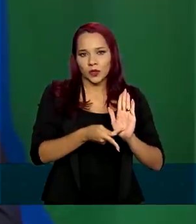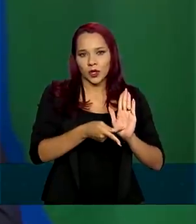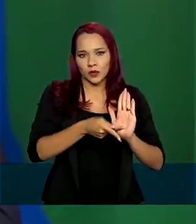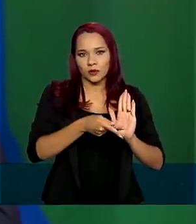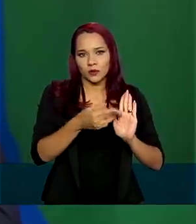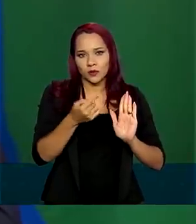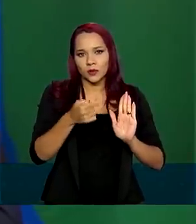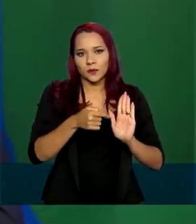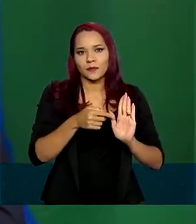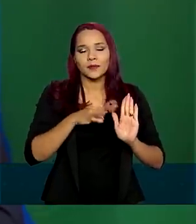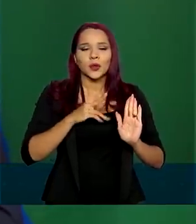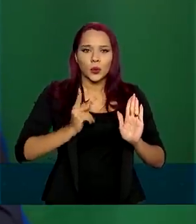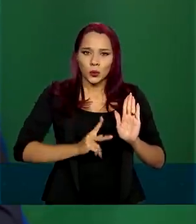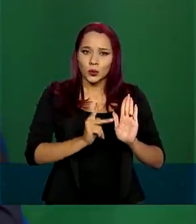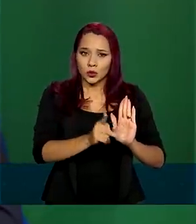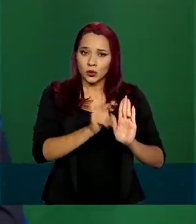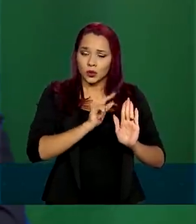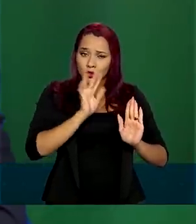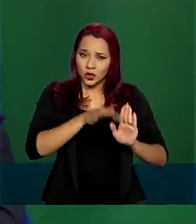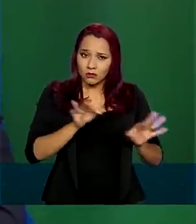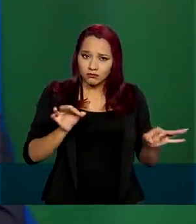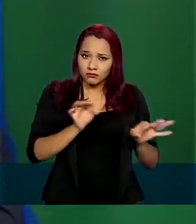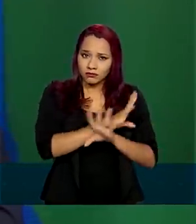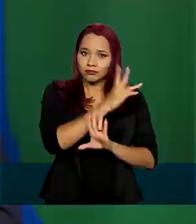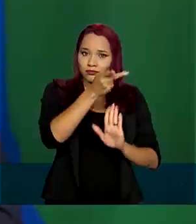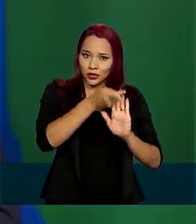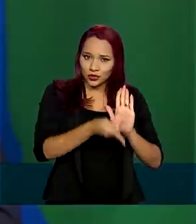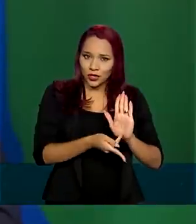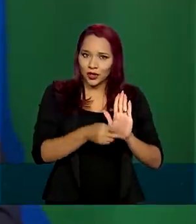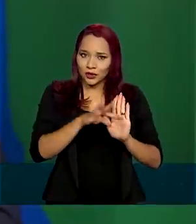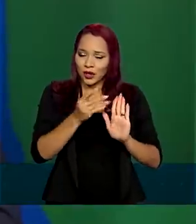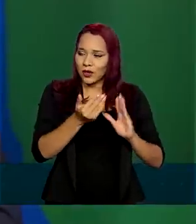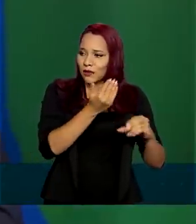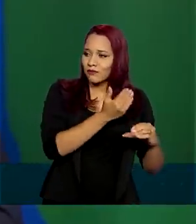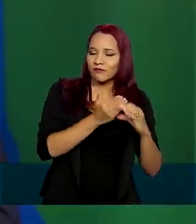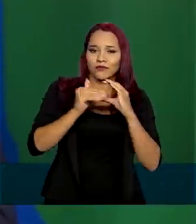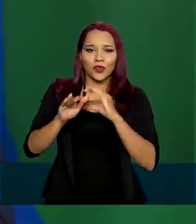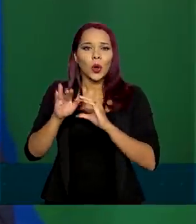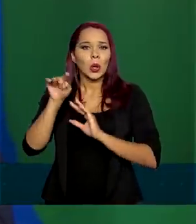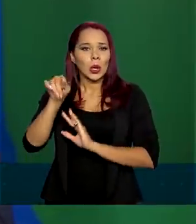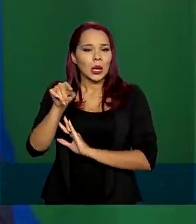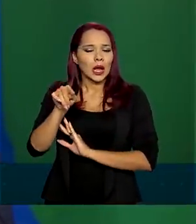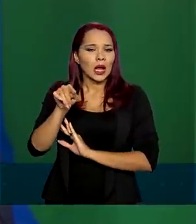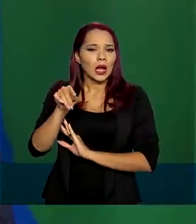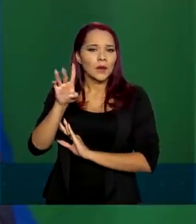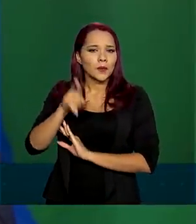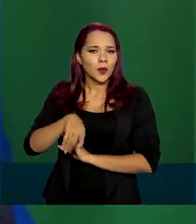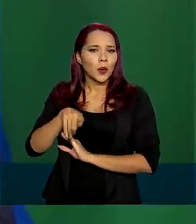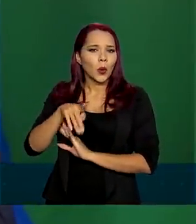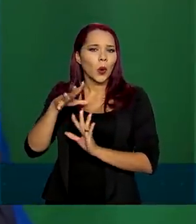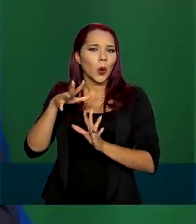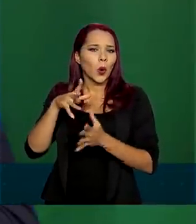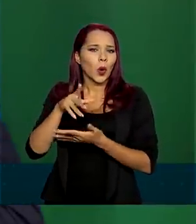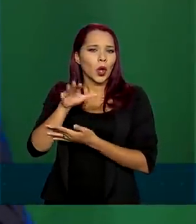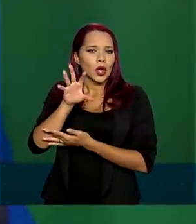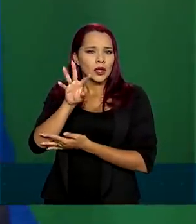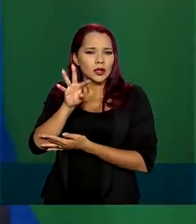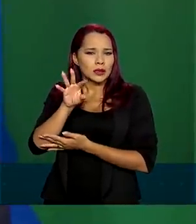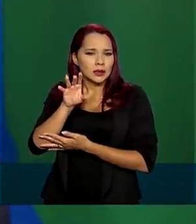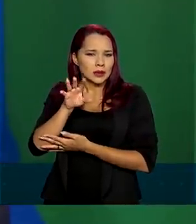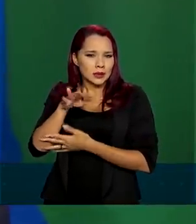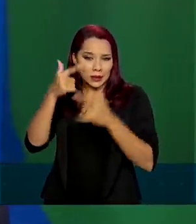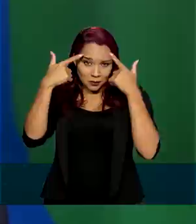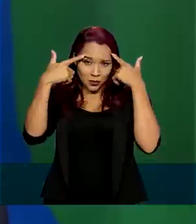andamento, concluímos uma série de projetos enviando para o Tribunal de Contas da União, recebemos retornos de volta e estamos